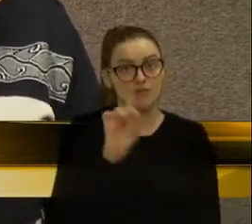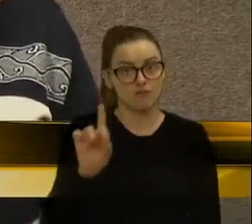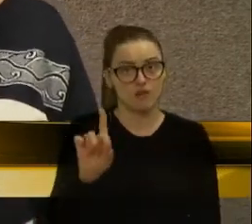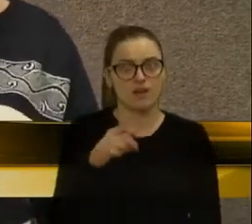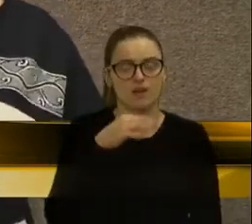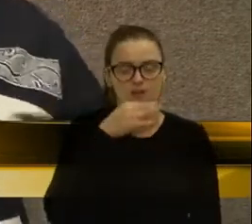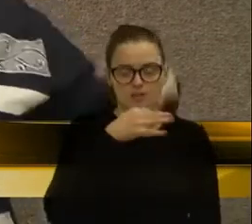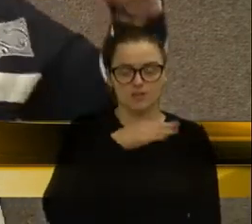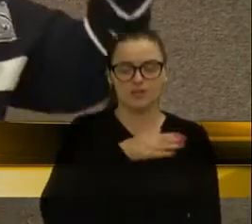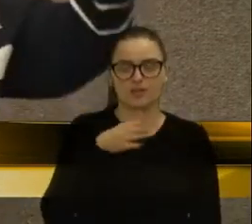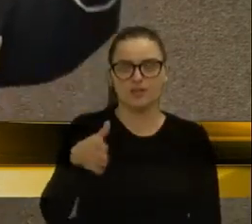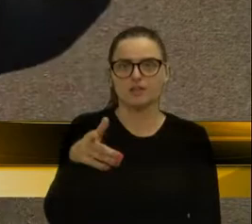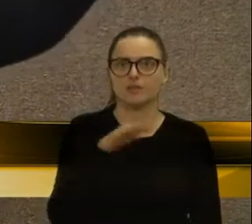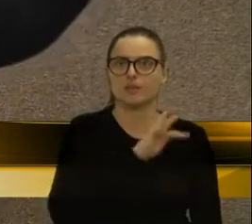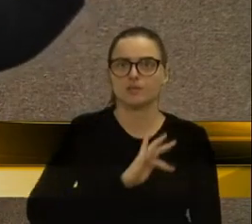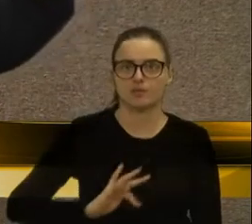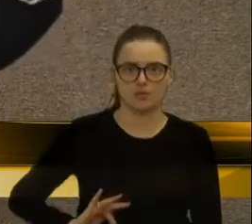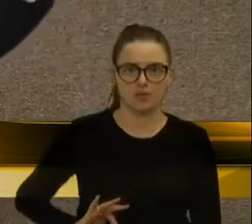Farroupilha,